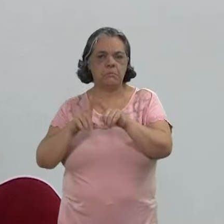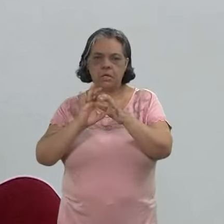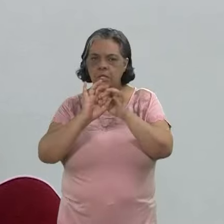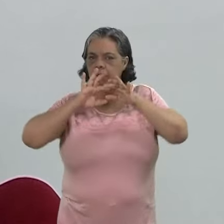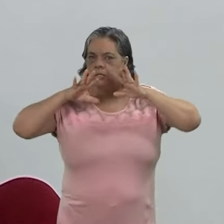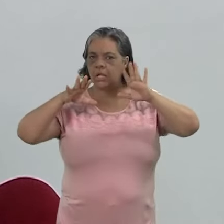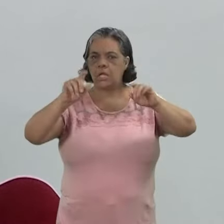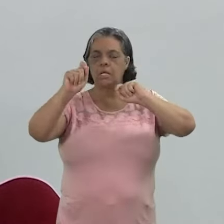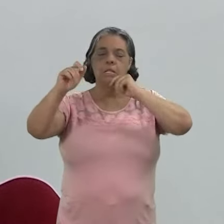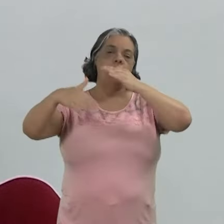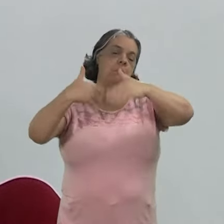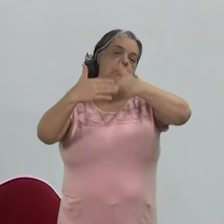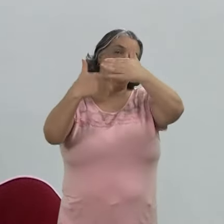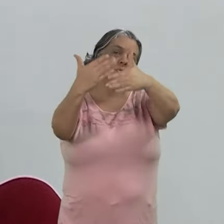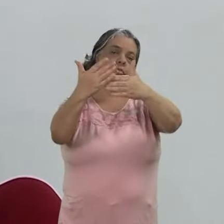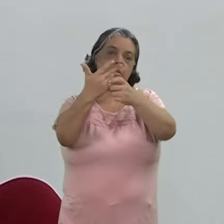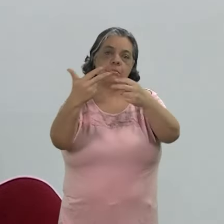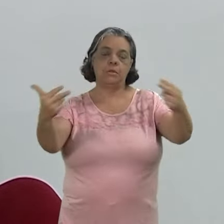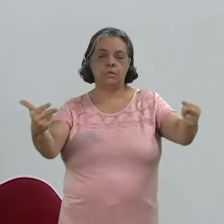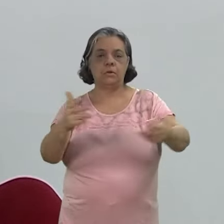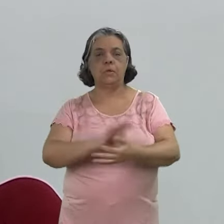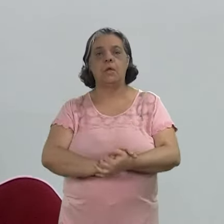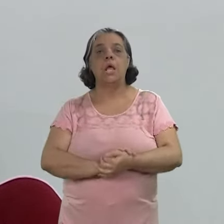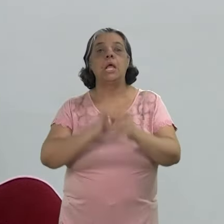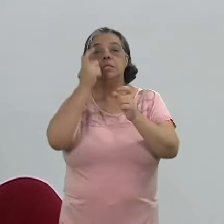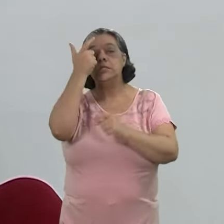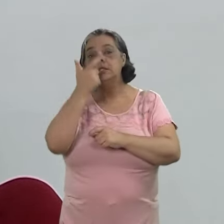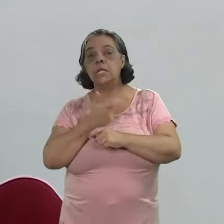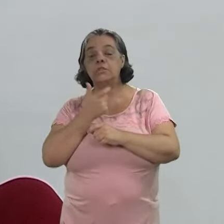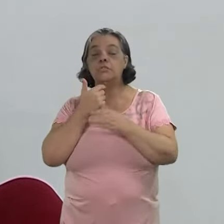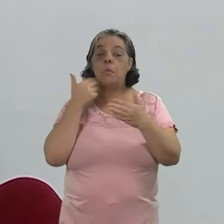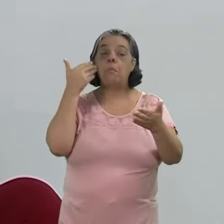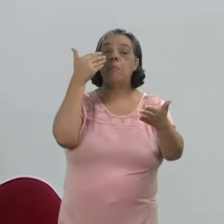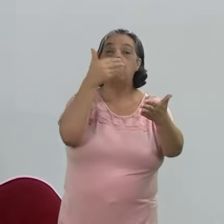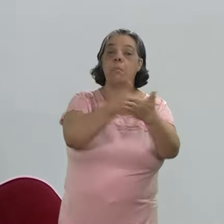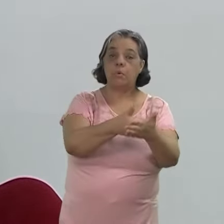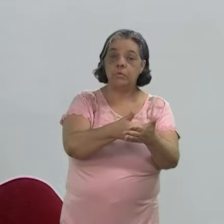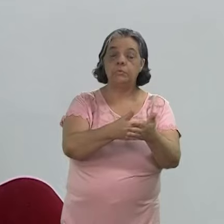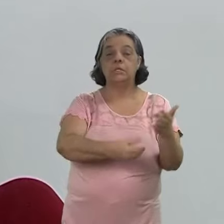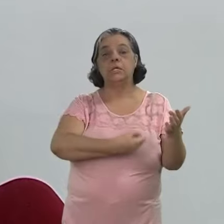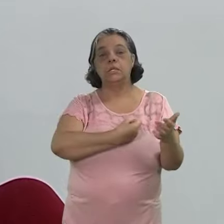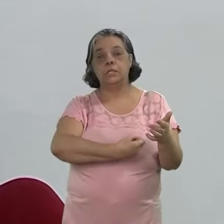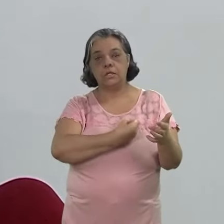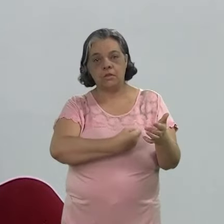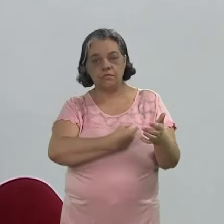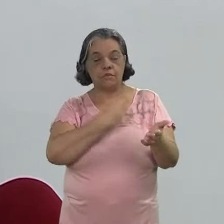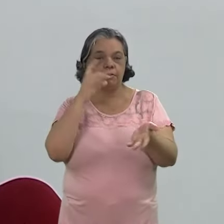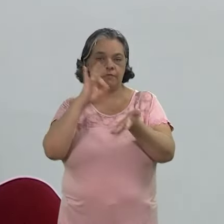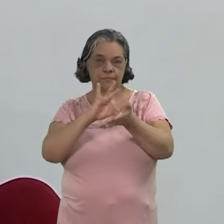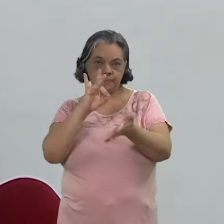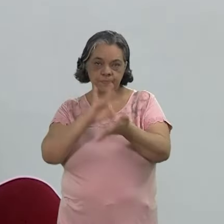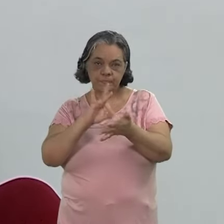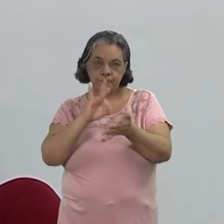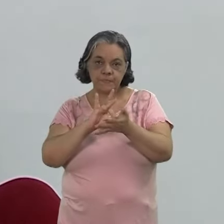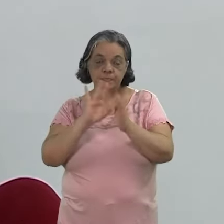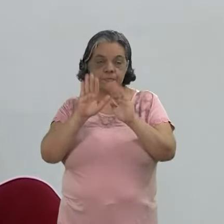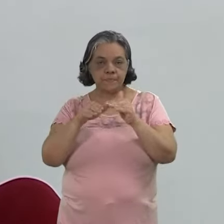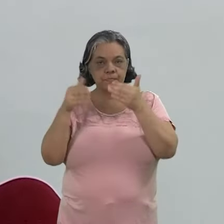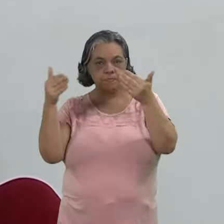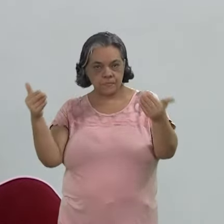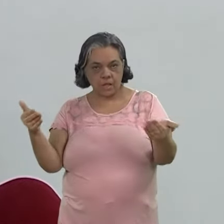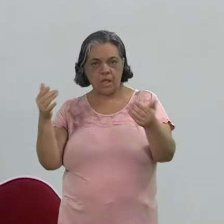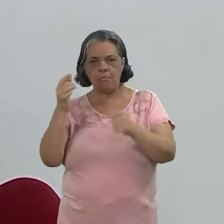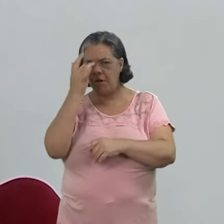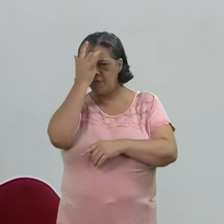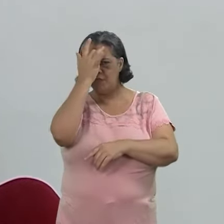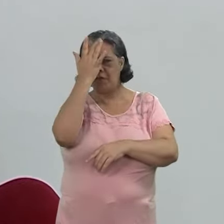eles permitem que quem está produzindo aquele material seja muito próximo de quem está vivendo aquela realidade. Então,